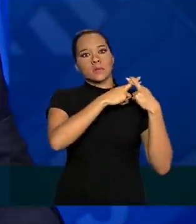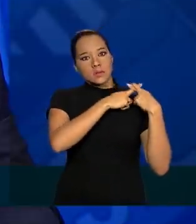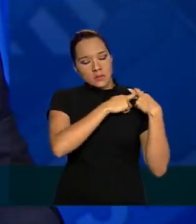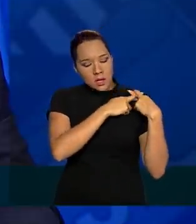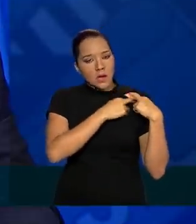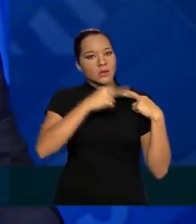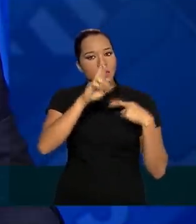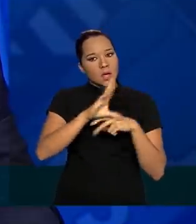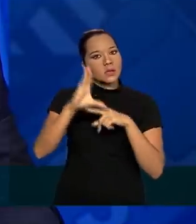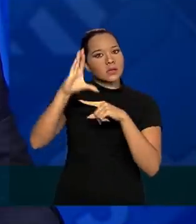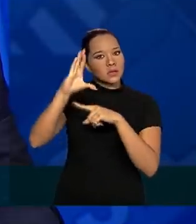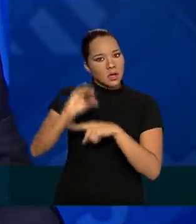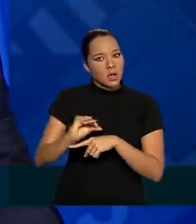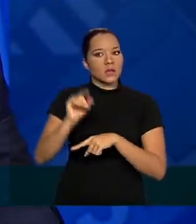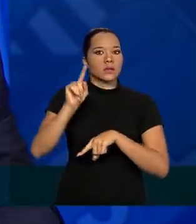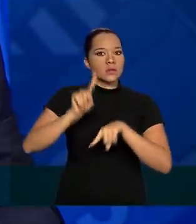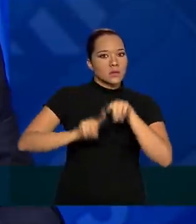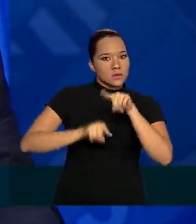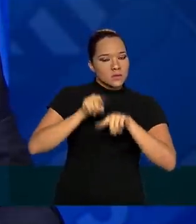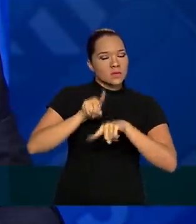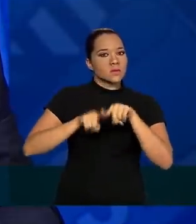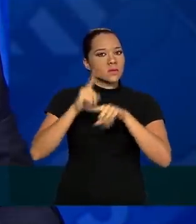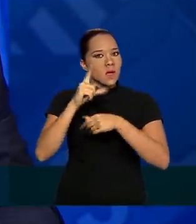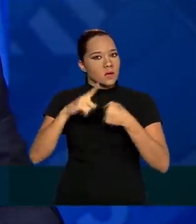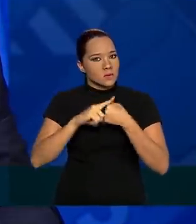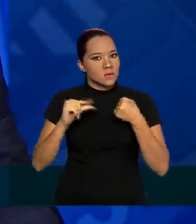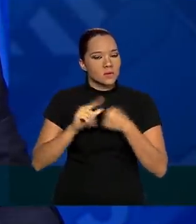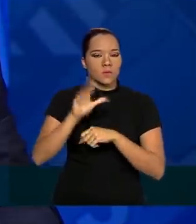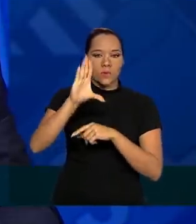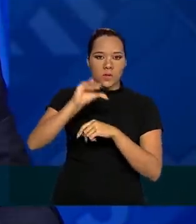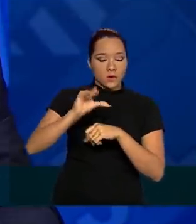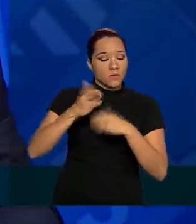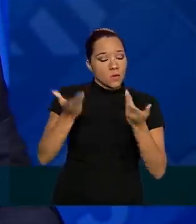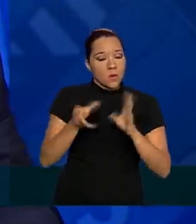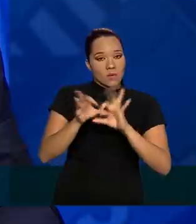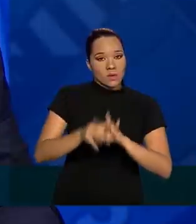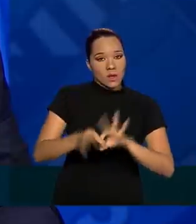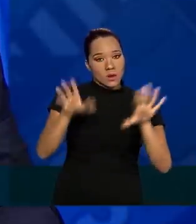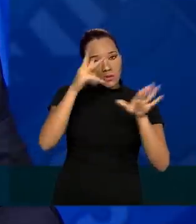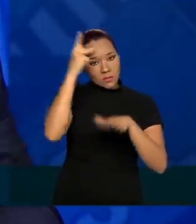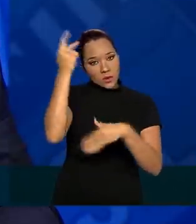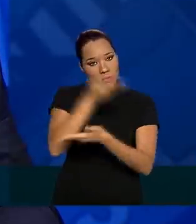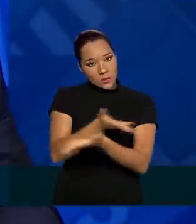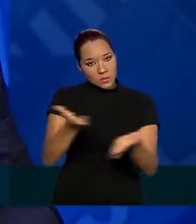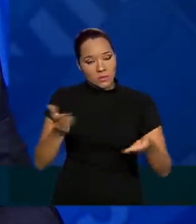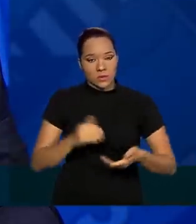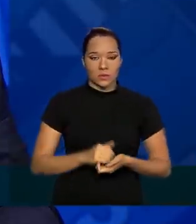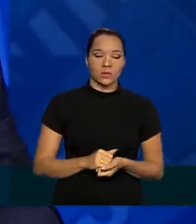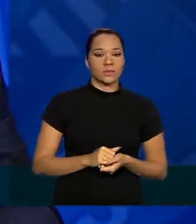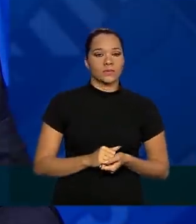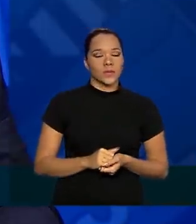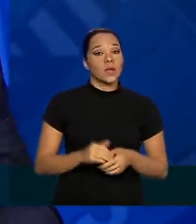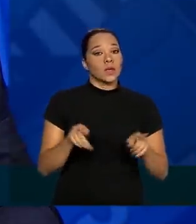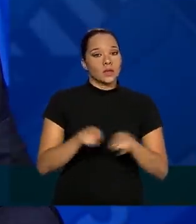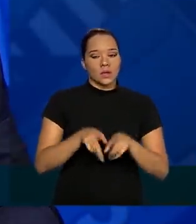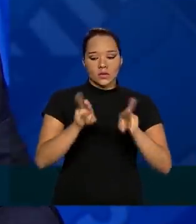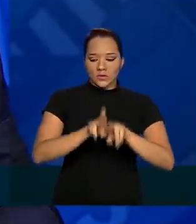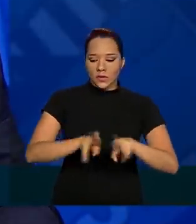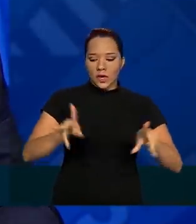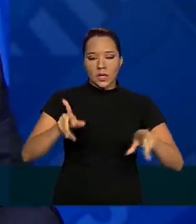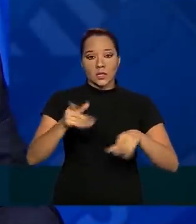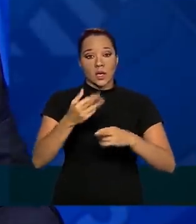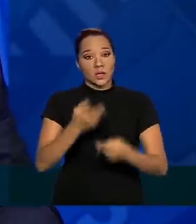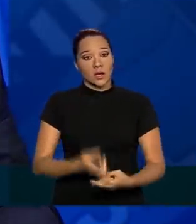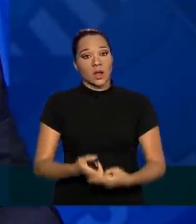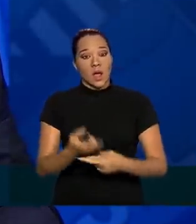ciência e as produções científicas, que hoje se encontram à disposição de todos. E há, sim, uma diferença entre autoridade